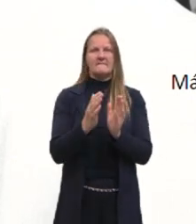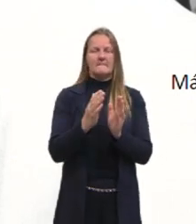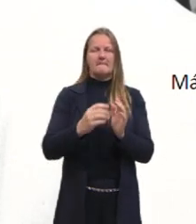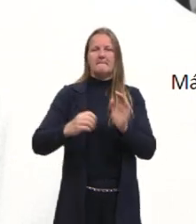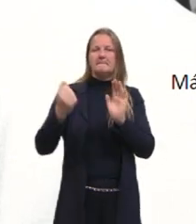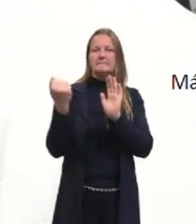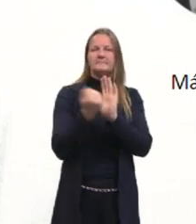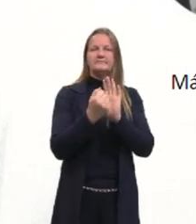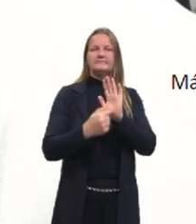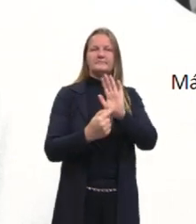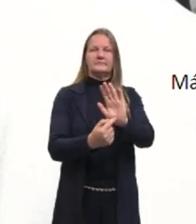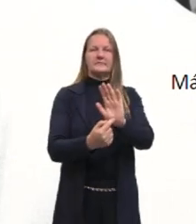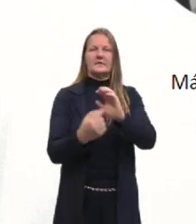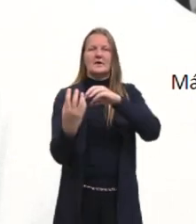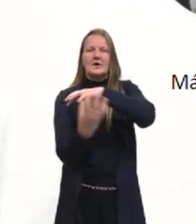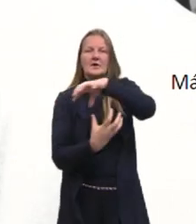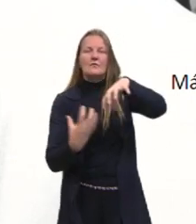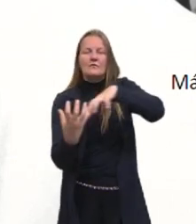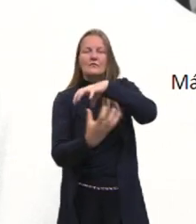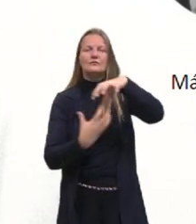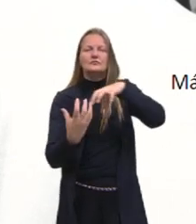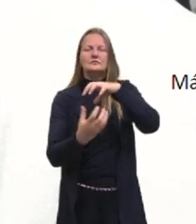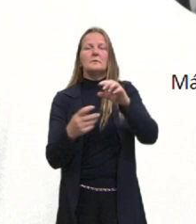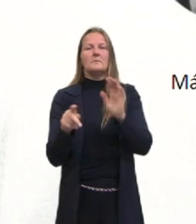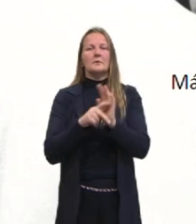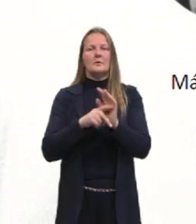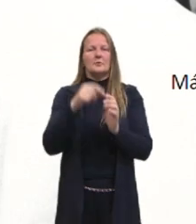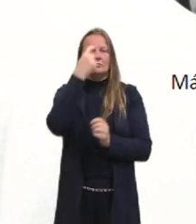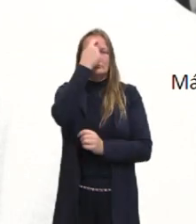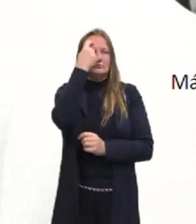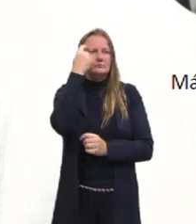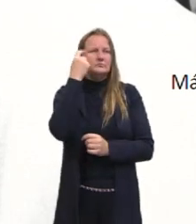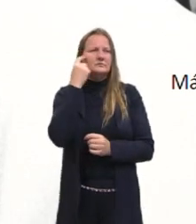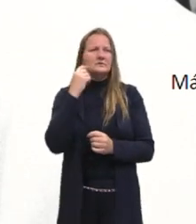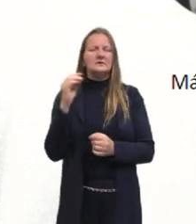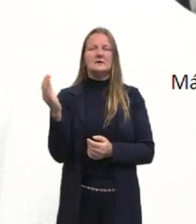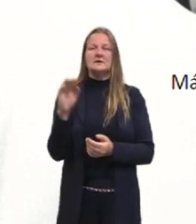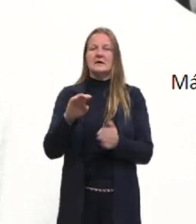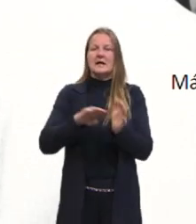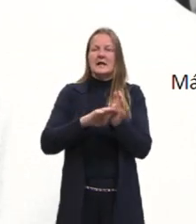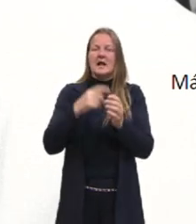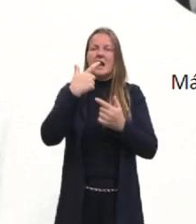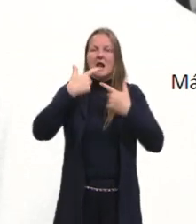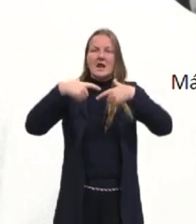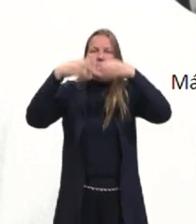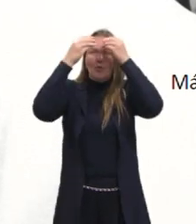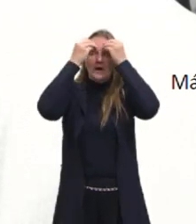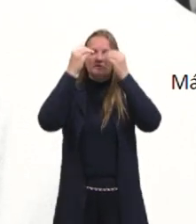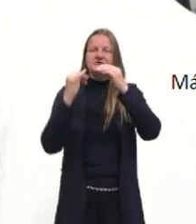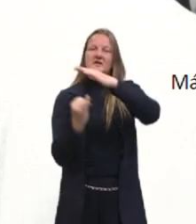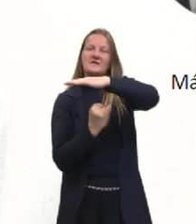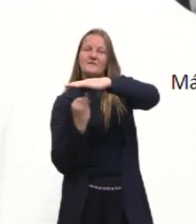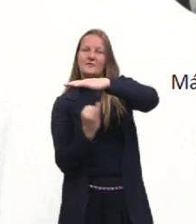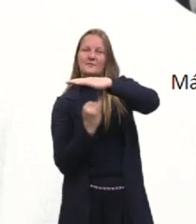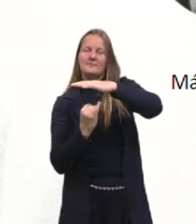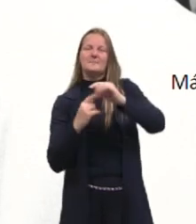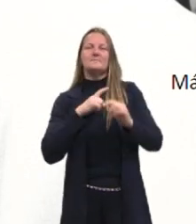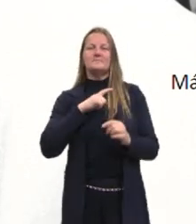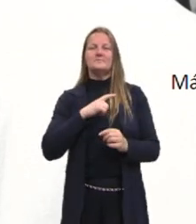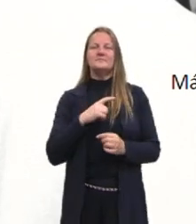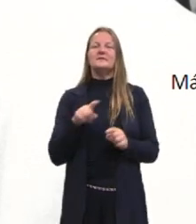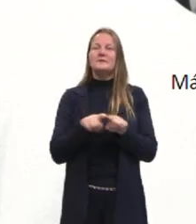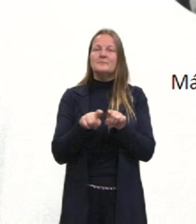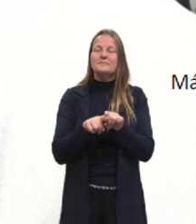algumas evoluções em relação a esse academicismo. Então, ele traz uma linguagem mais informal. Ele traz uma